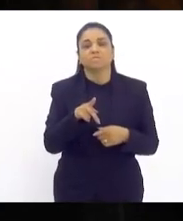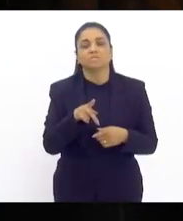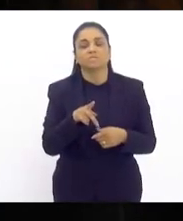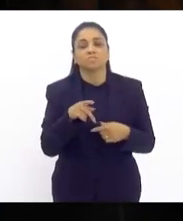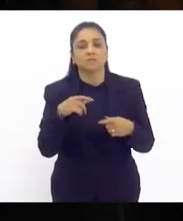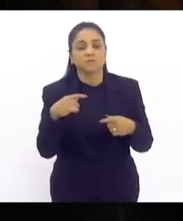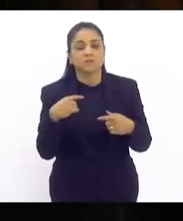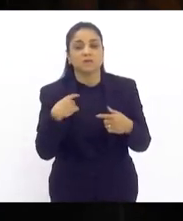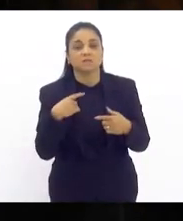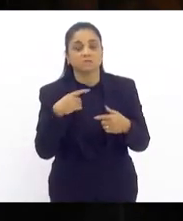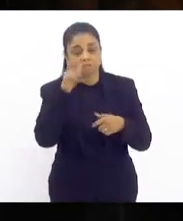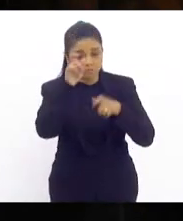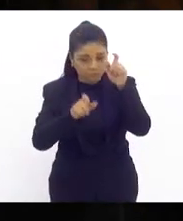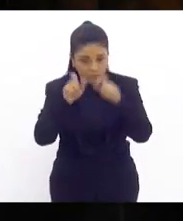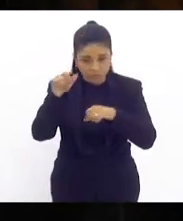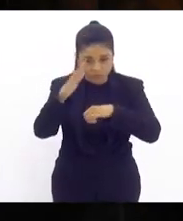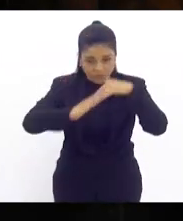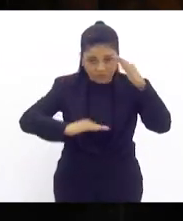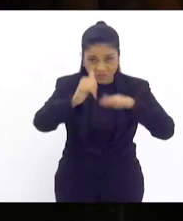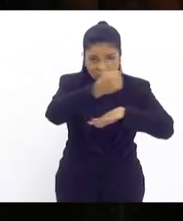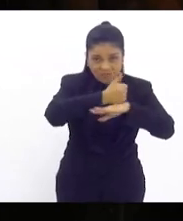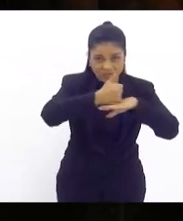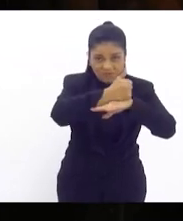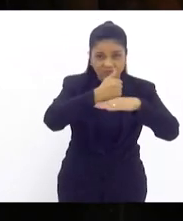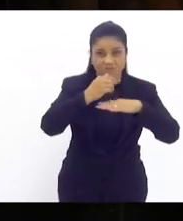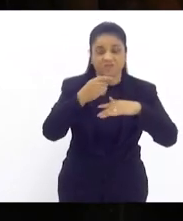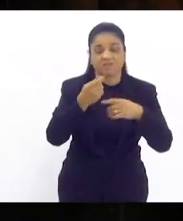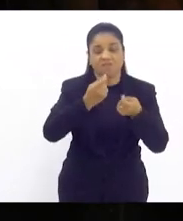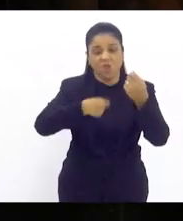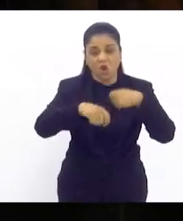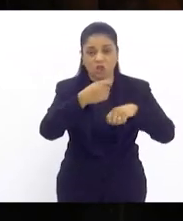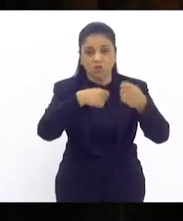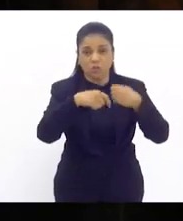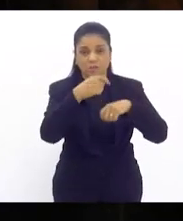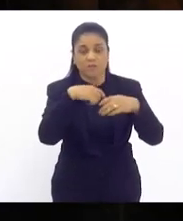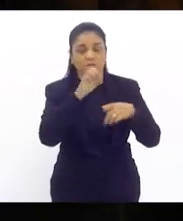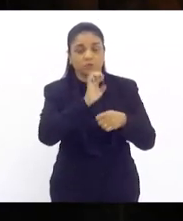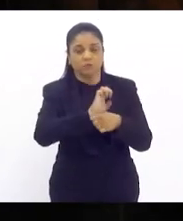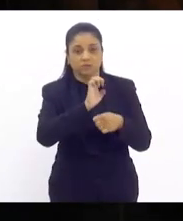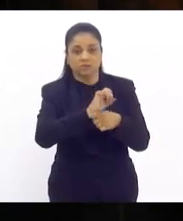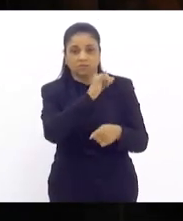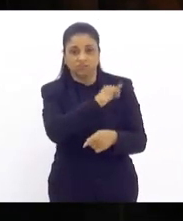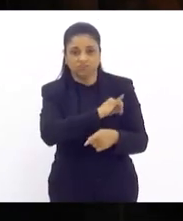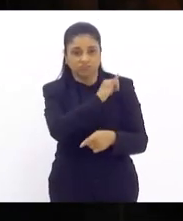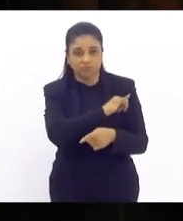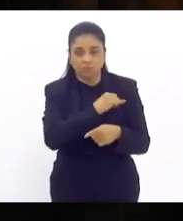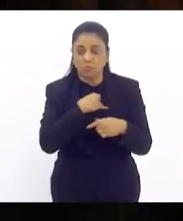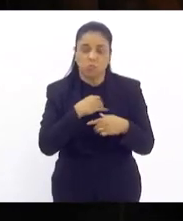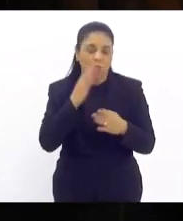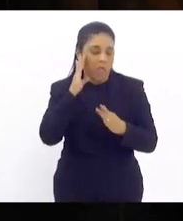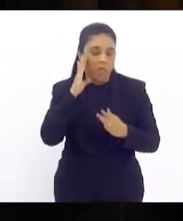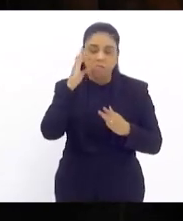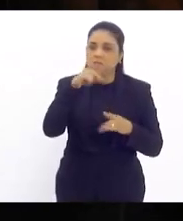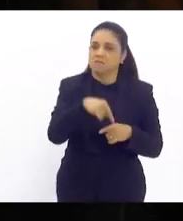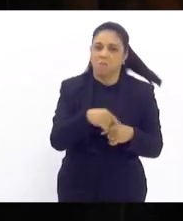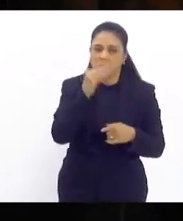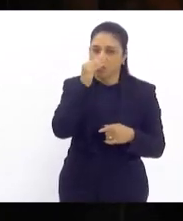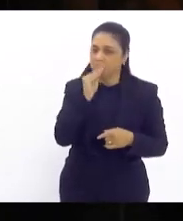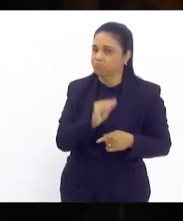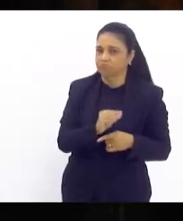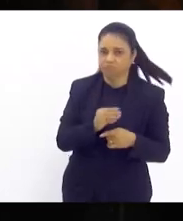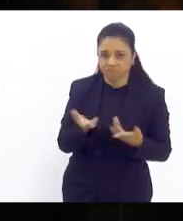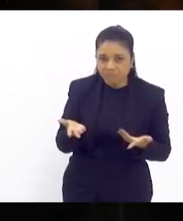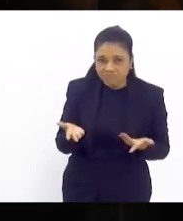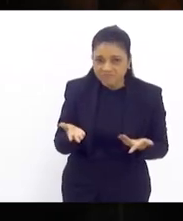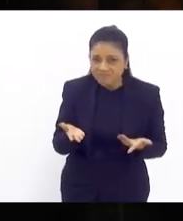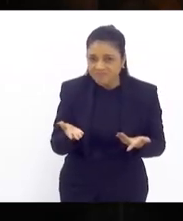produzem a riqueza do nosso estado não estão sendo encarados como prioritários naquilo que